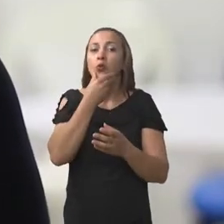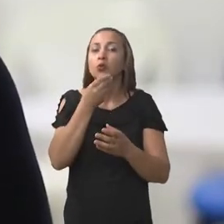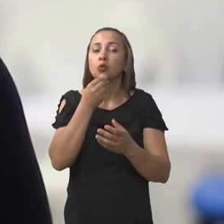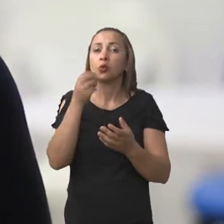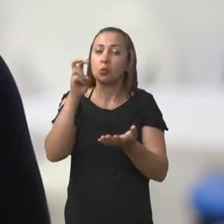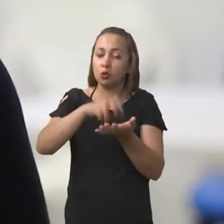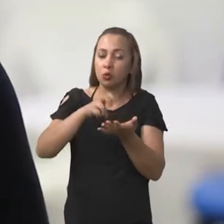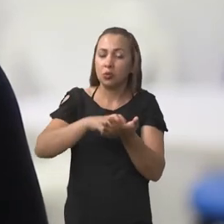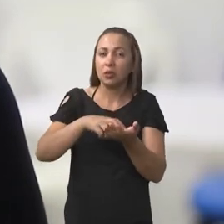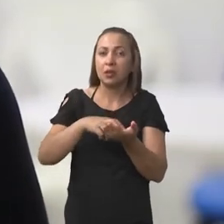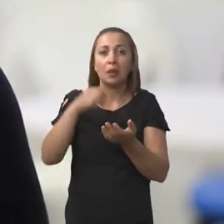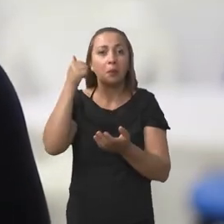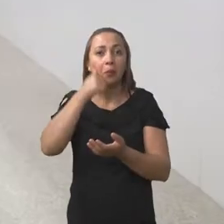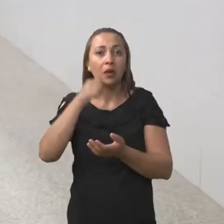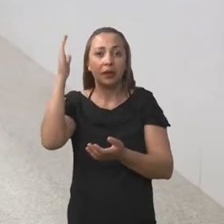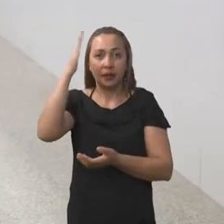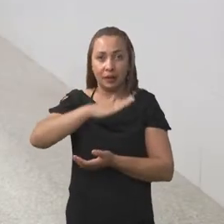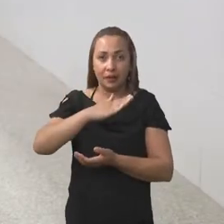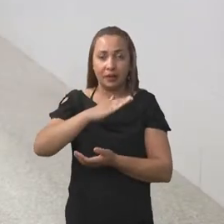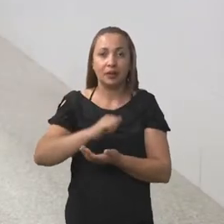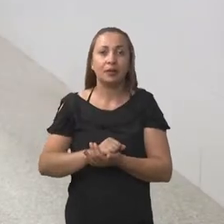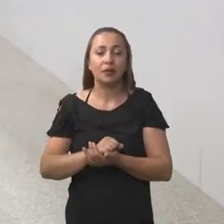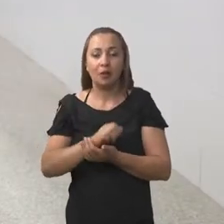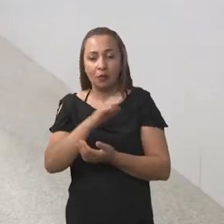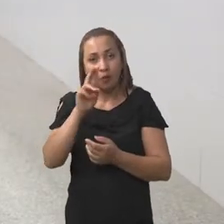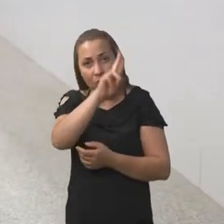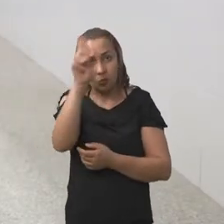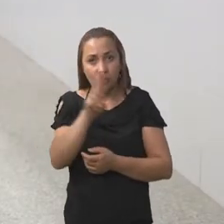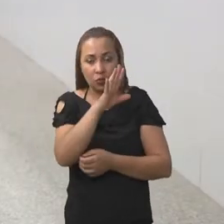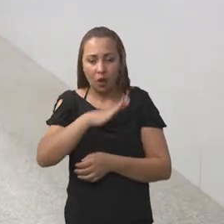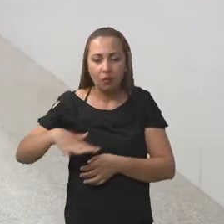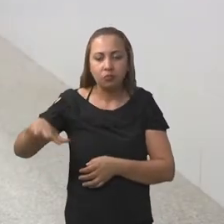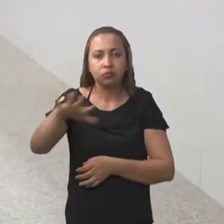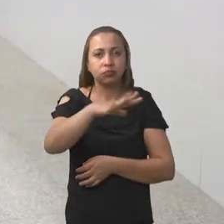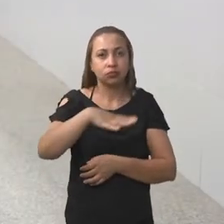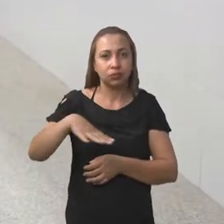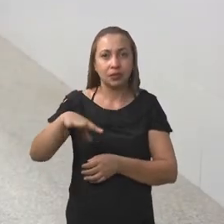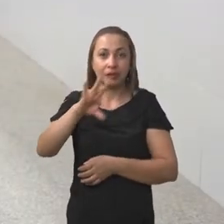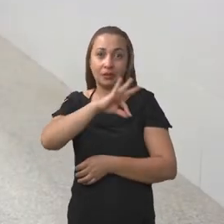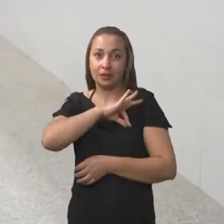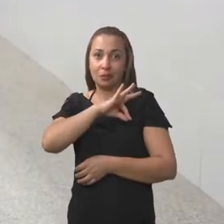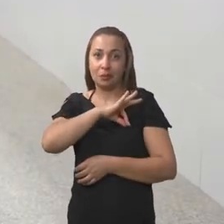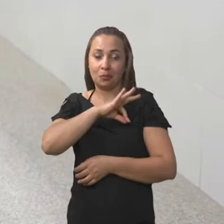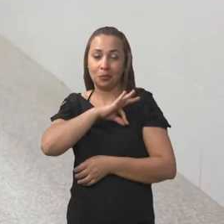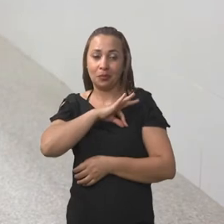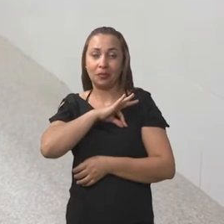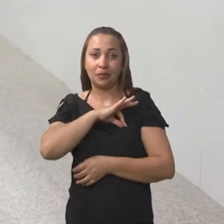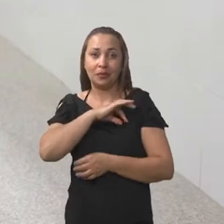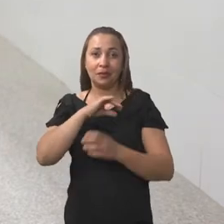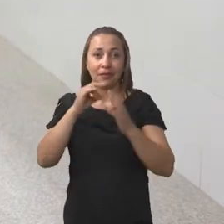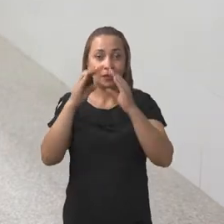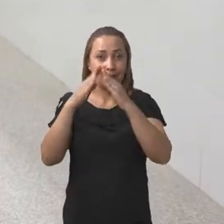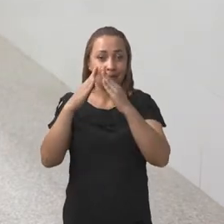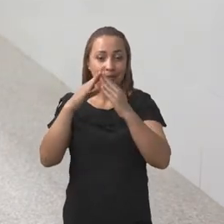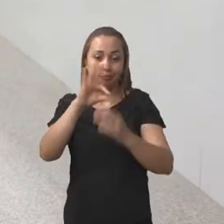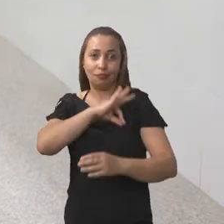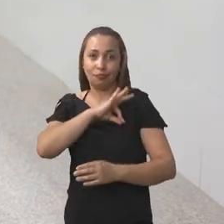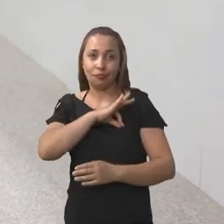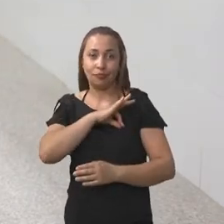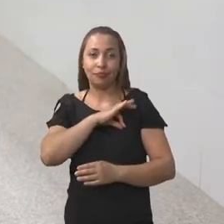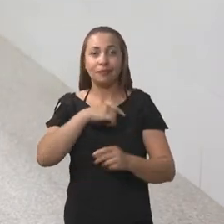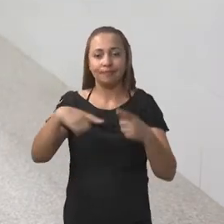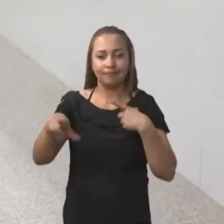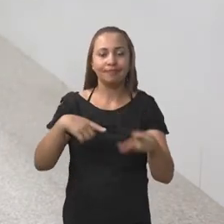o grupo de mulheres na parte da tarde. Nós vamos usar o espaço da delegacia, que é algo inédito para a gente também, mas a gente está